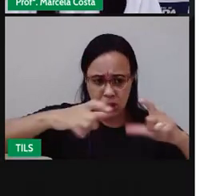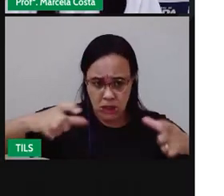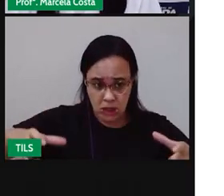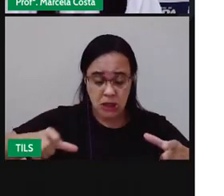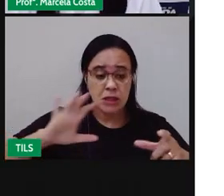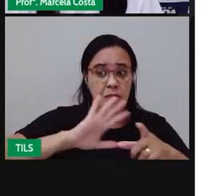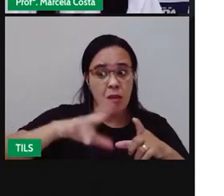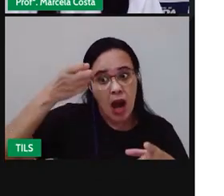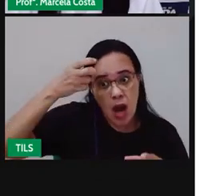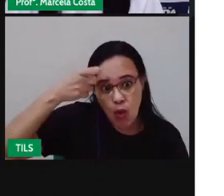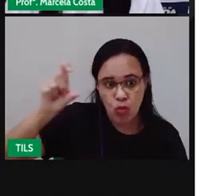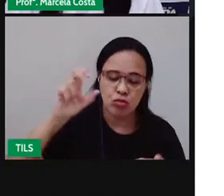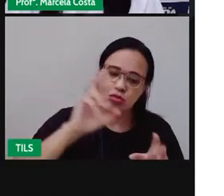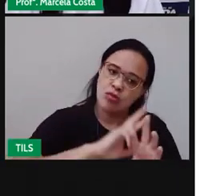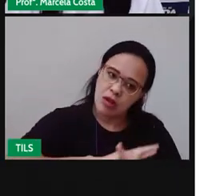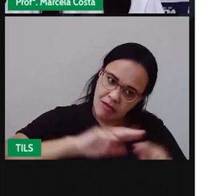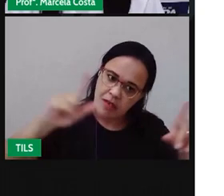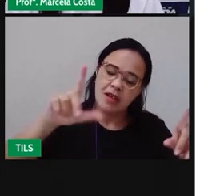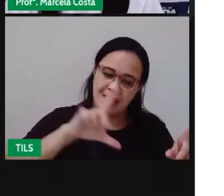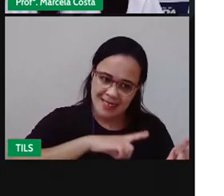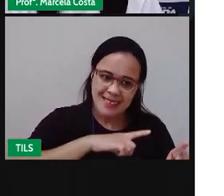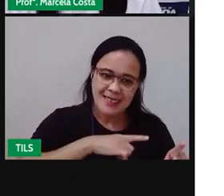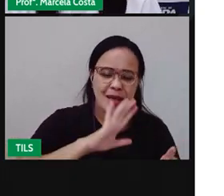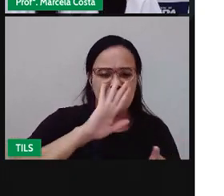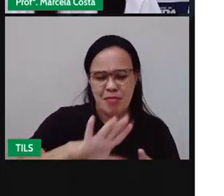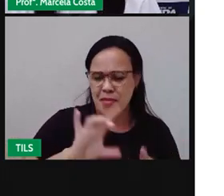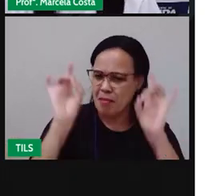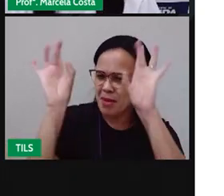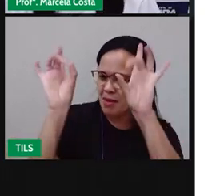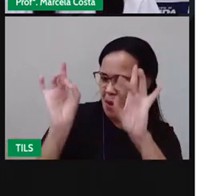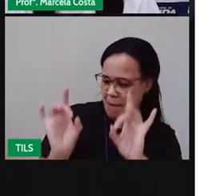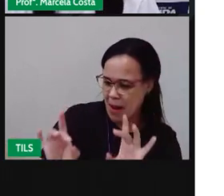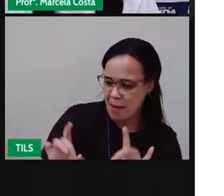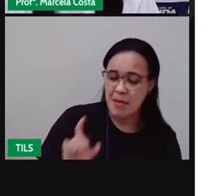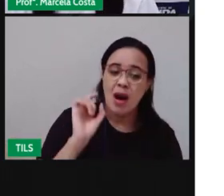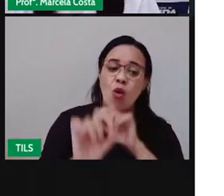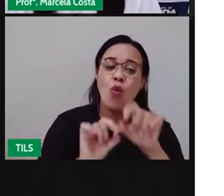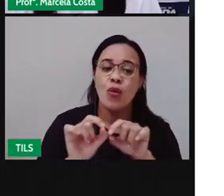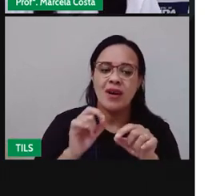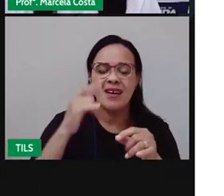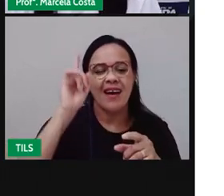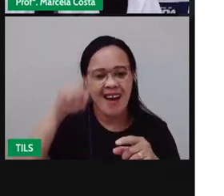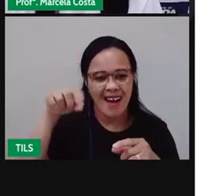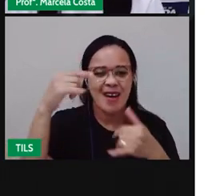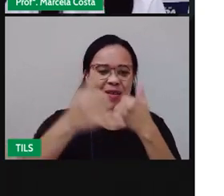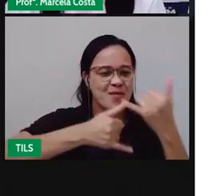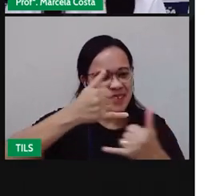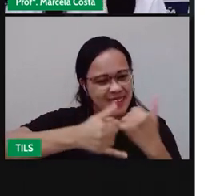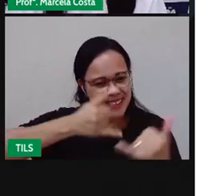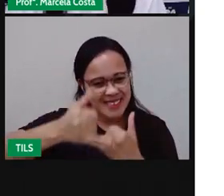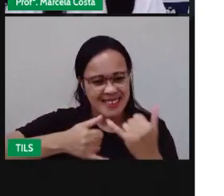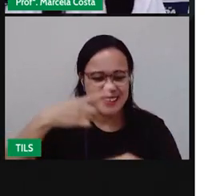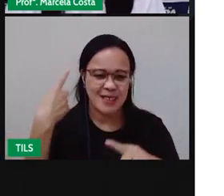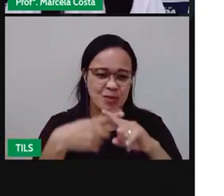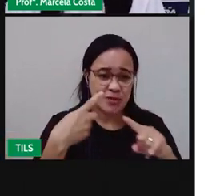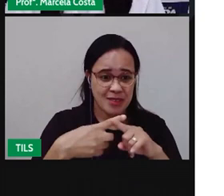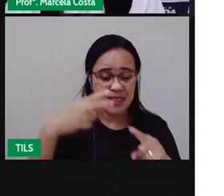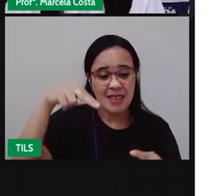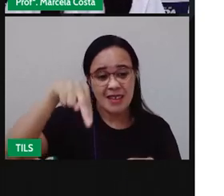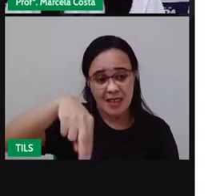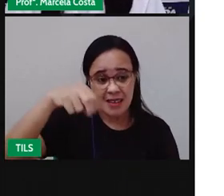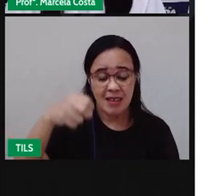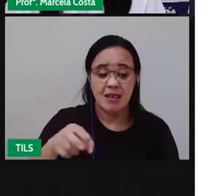claramente, as brincadeiras são especiais. O Nordeste é rico em vários